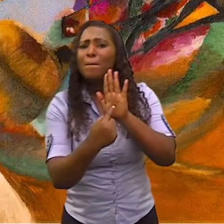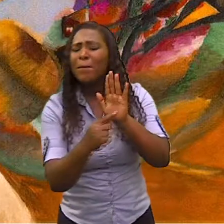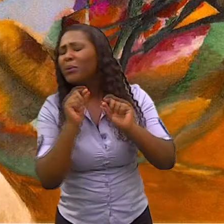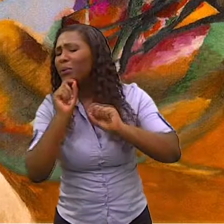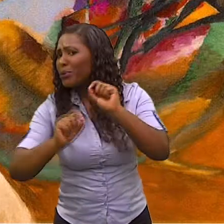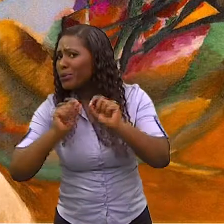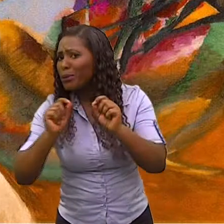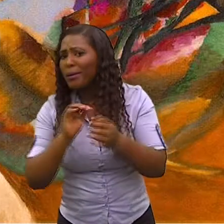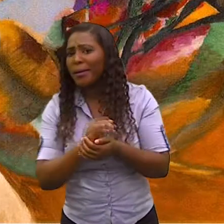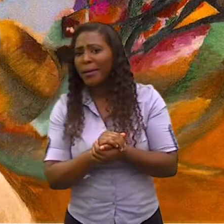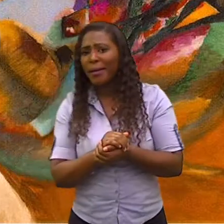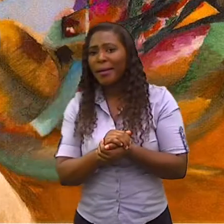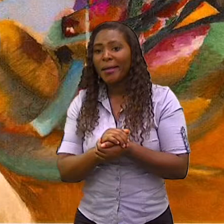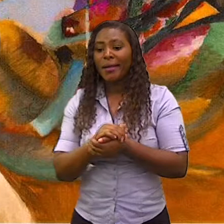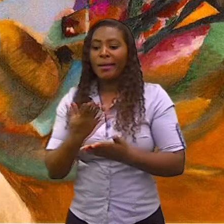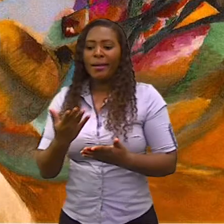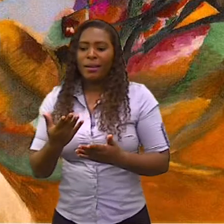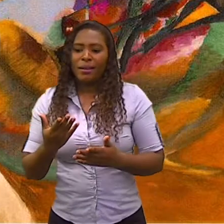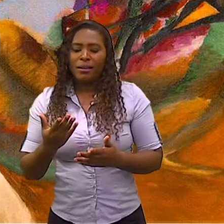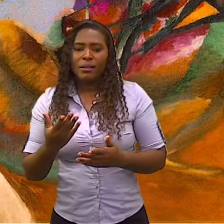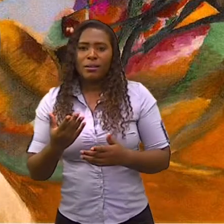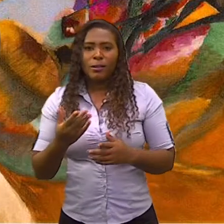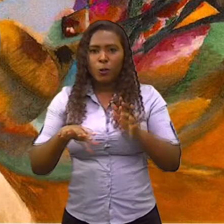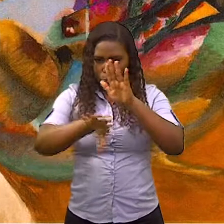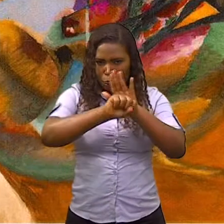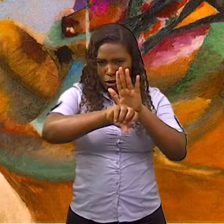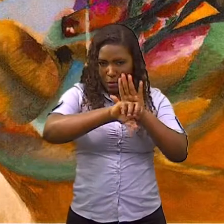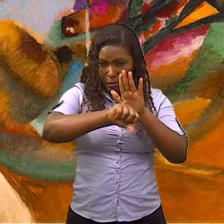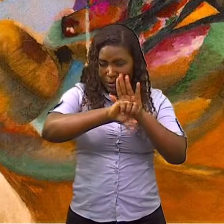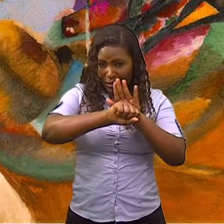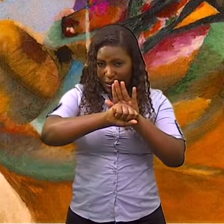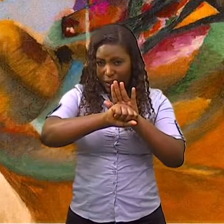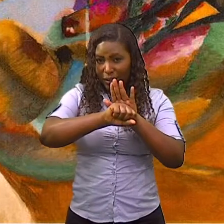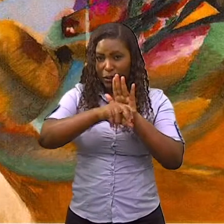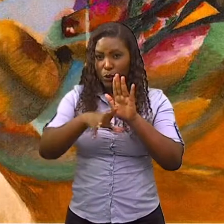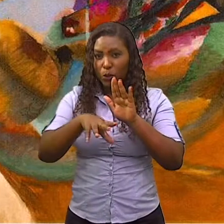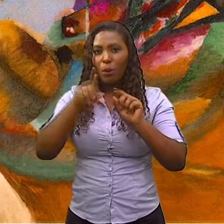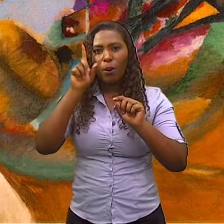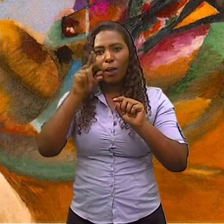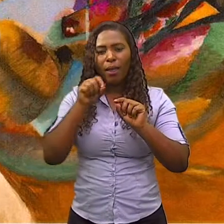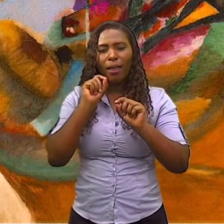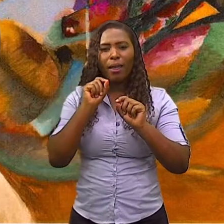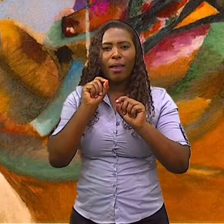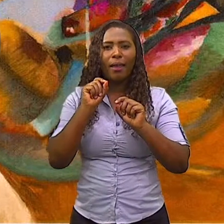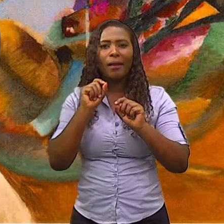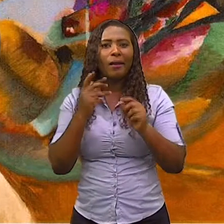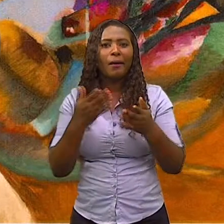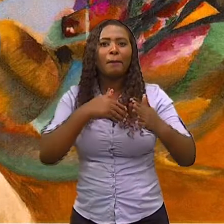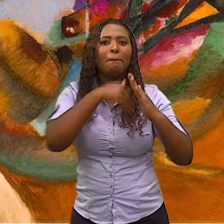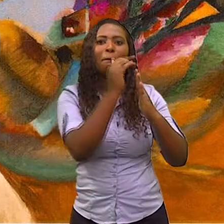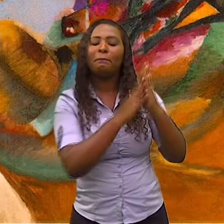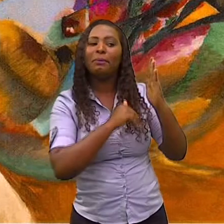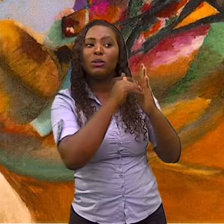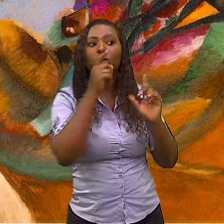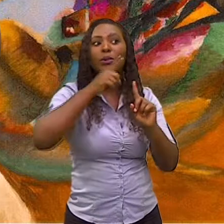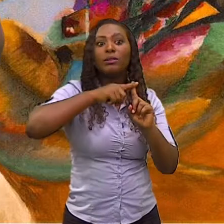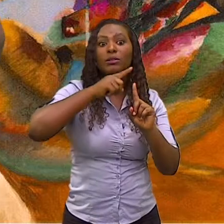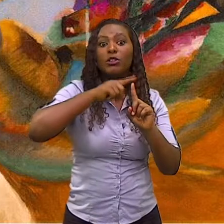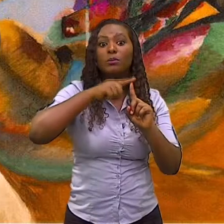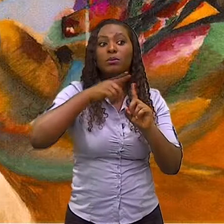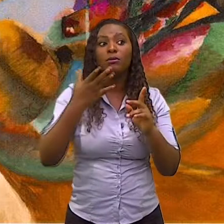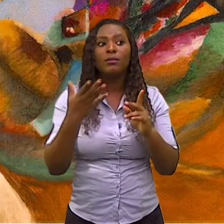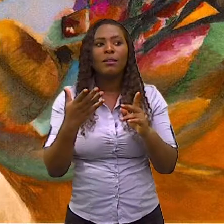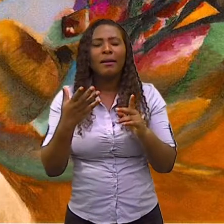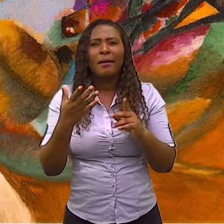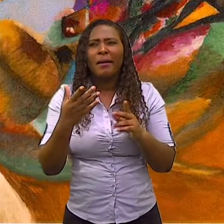o que é real. Já a arte, o abstrato ou o abstracismo, a característica dela é o quê? A